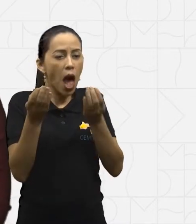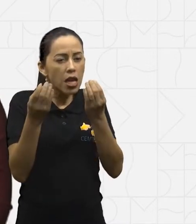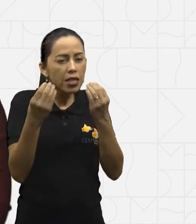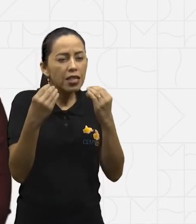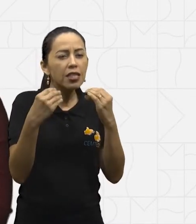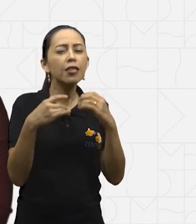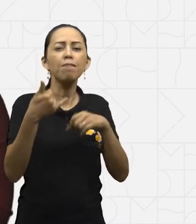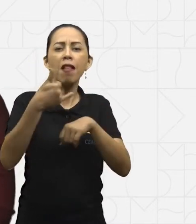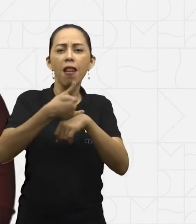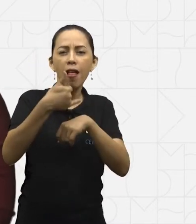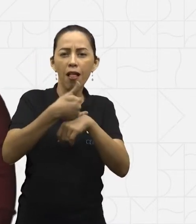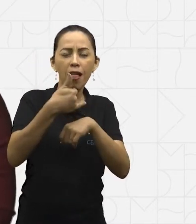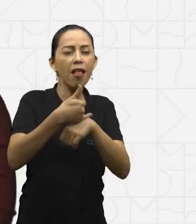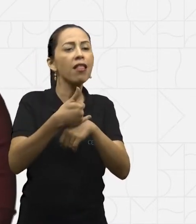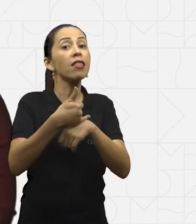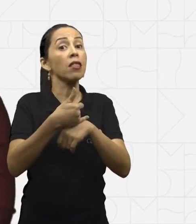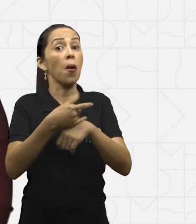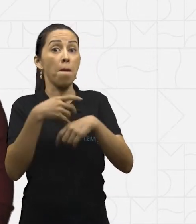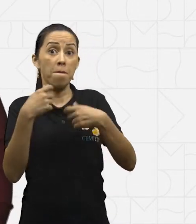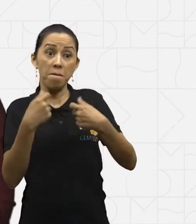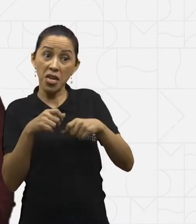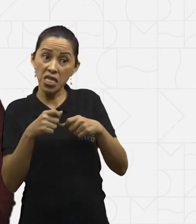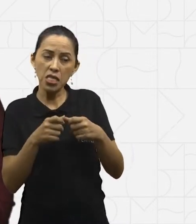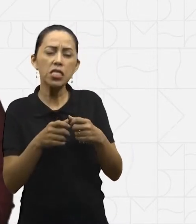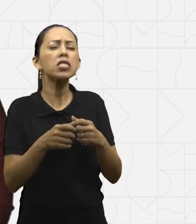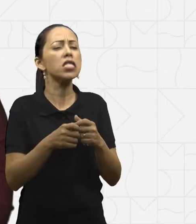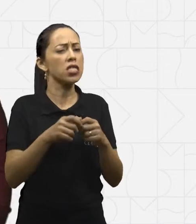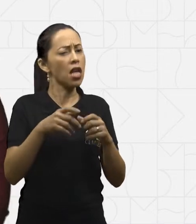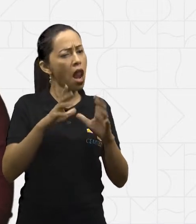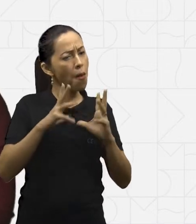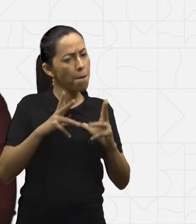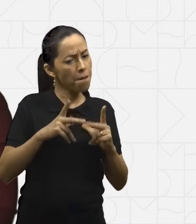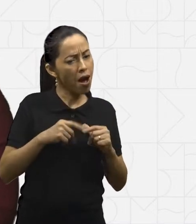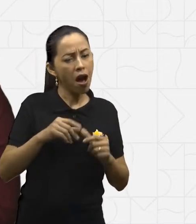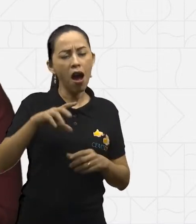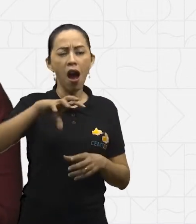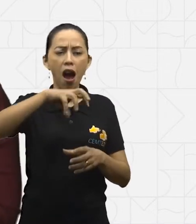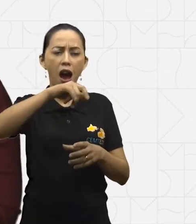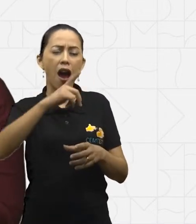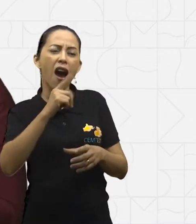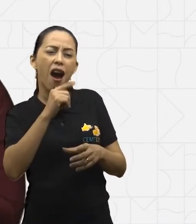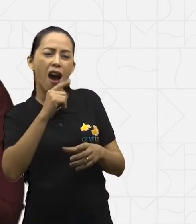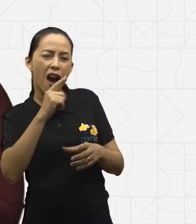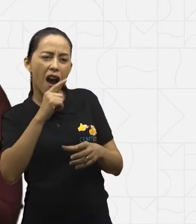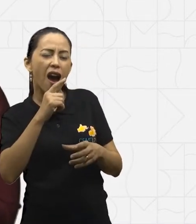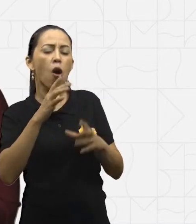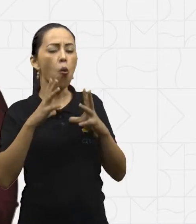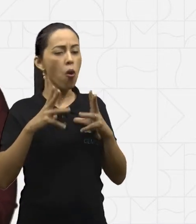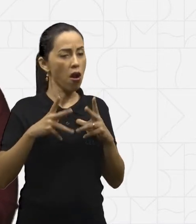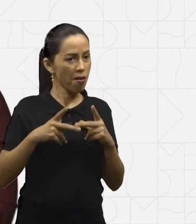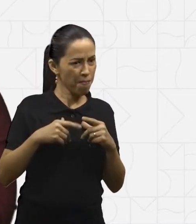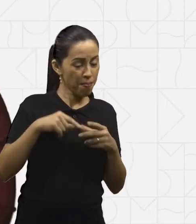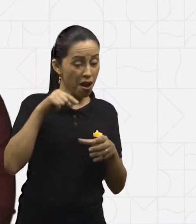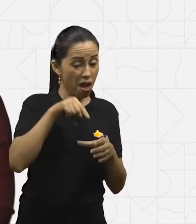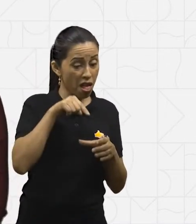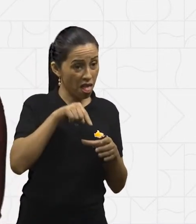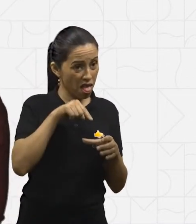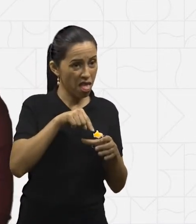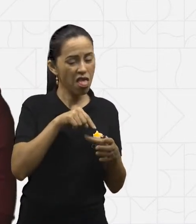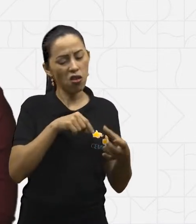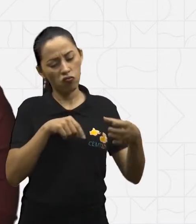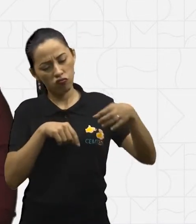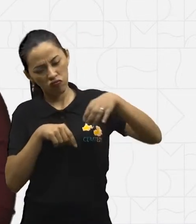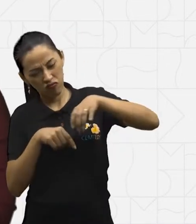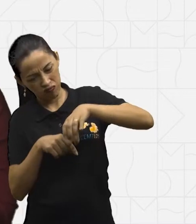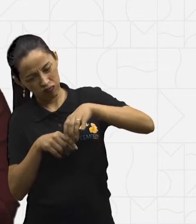a gente faça a lavagem daquele alimento para retirar o excesso daquela água com sal, aquela água de conserva para